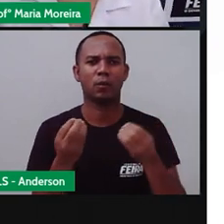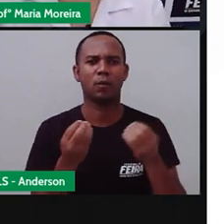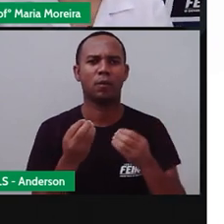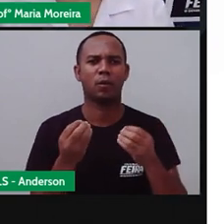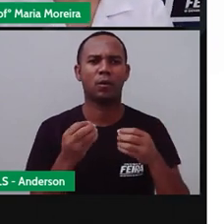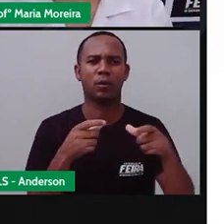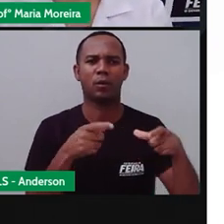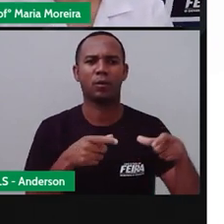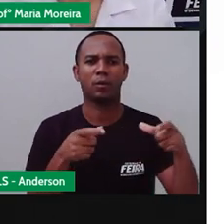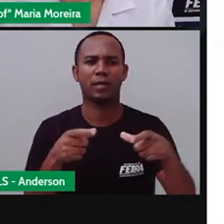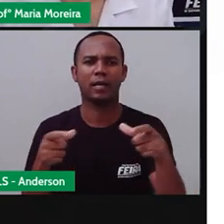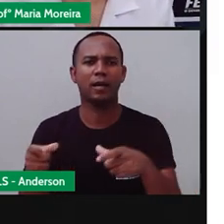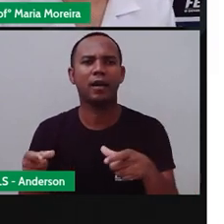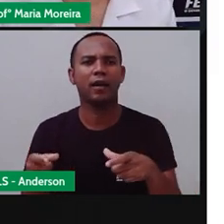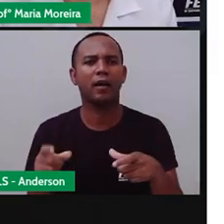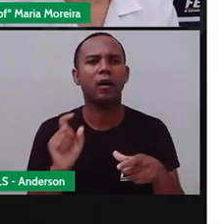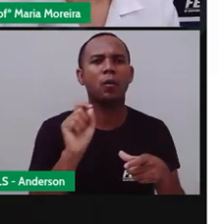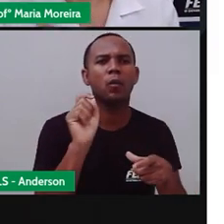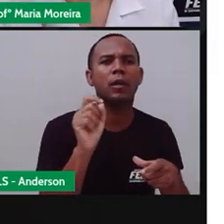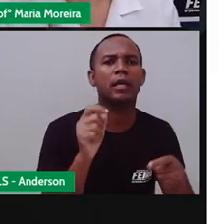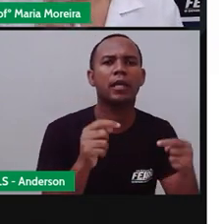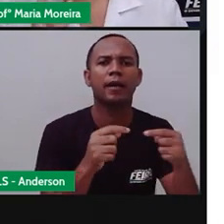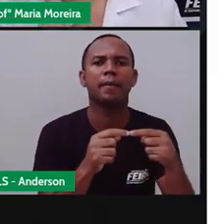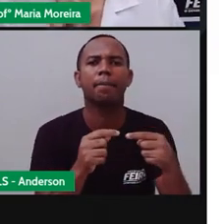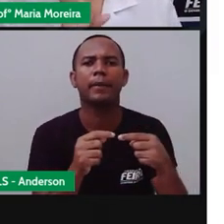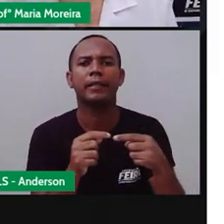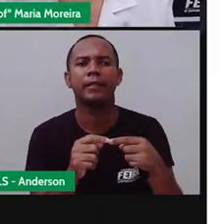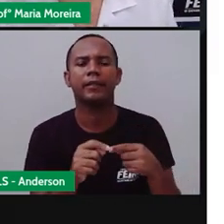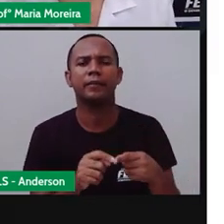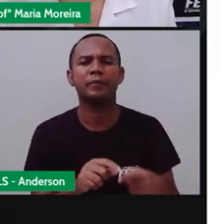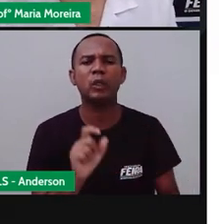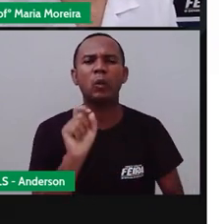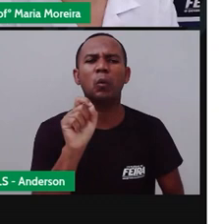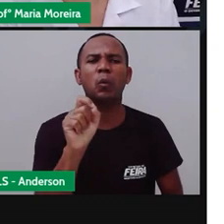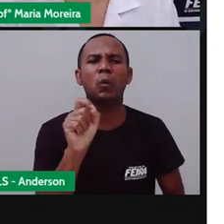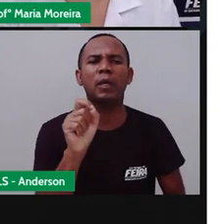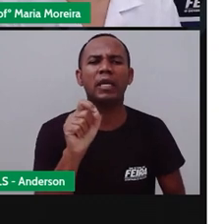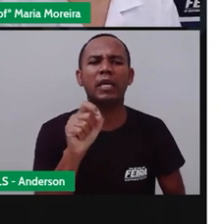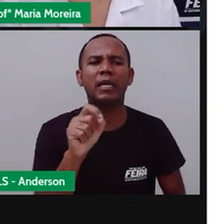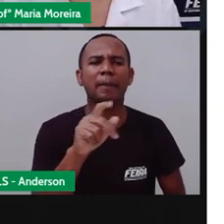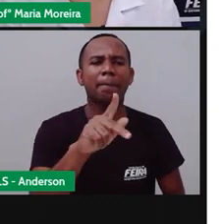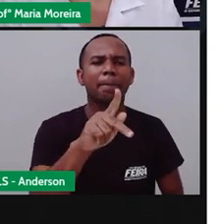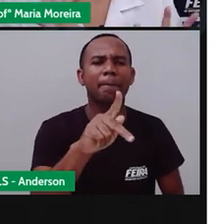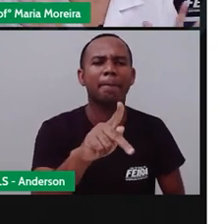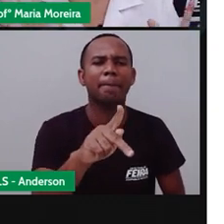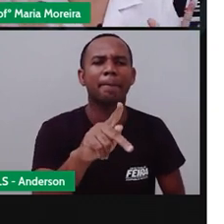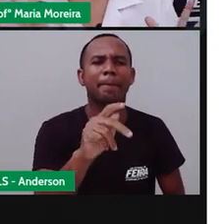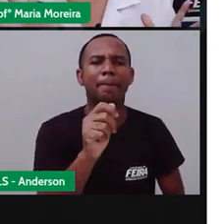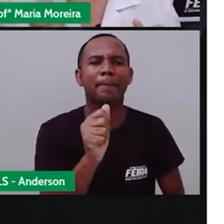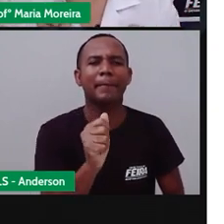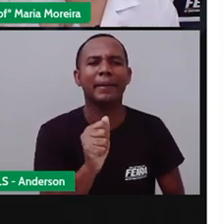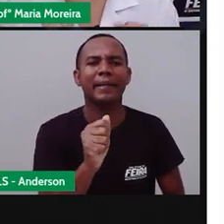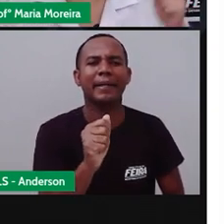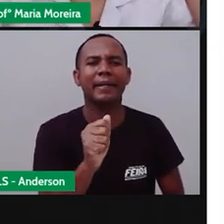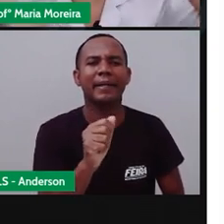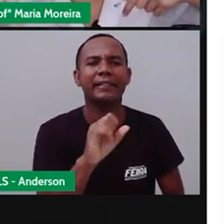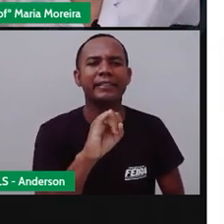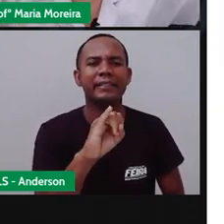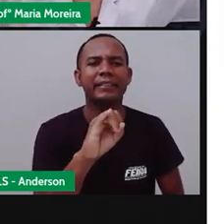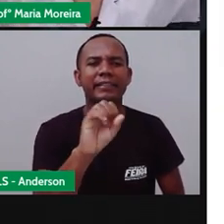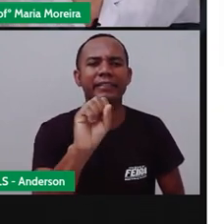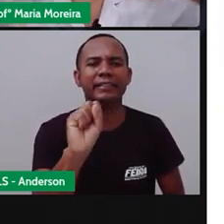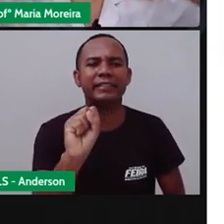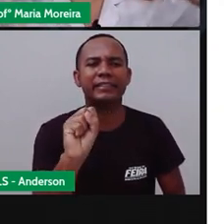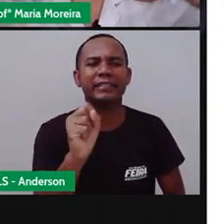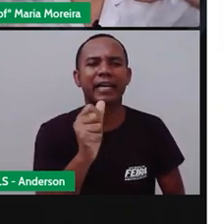tipos de paisagem. Não é isso? Bom, o que é uma paisagem? O que de fato seria uma paisagem?